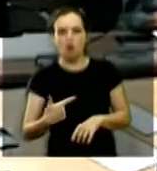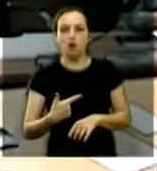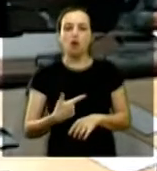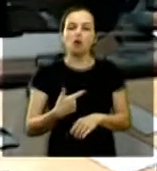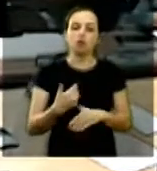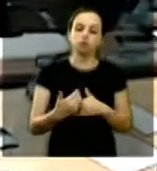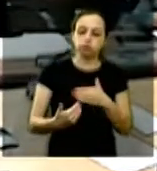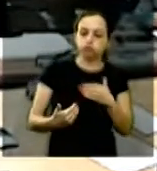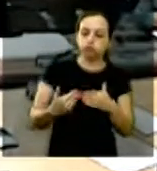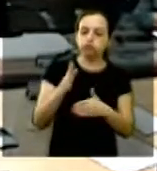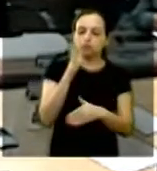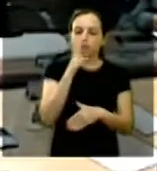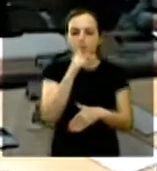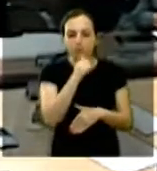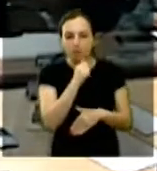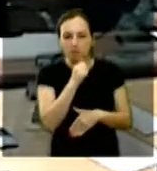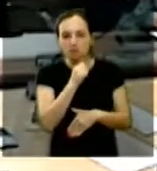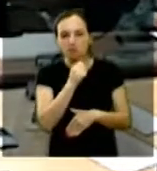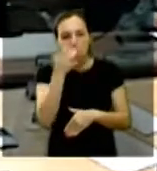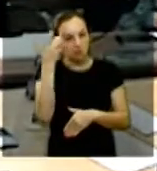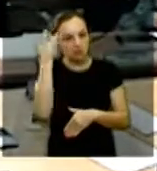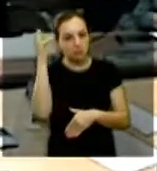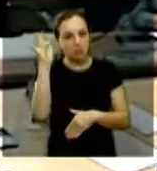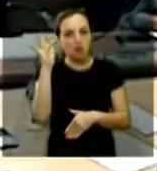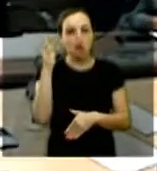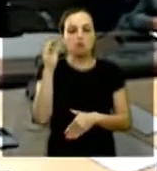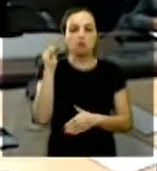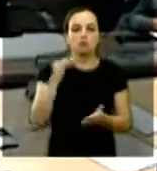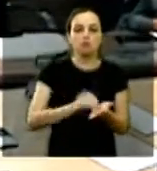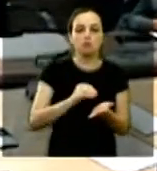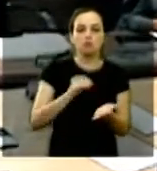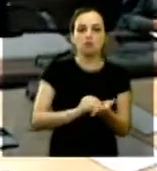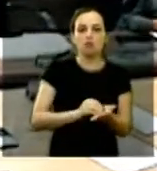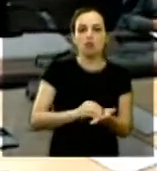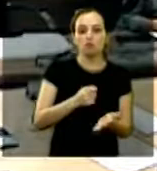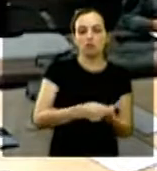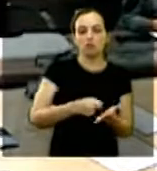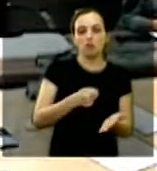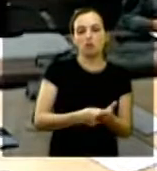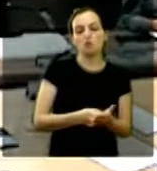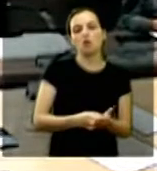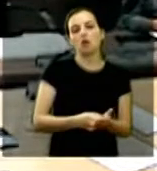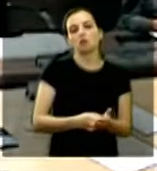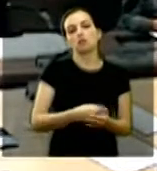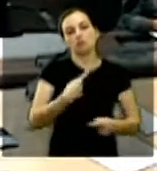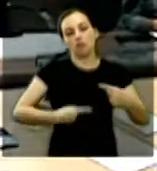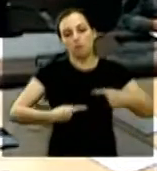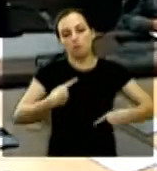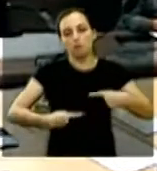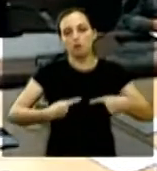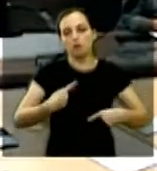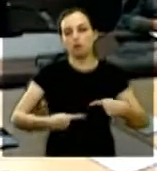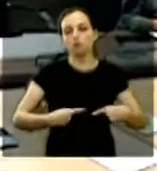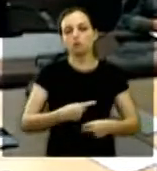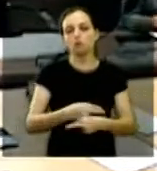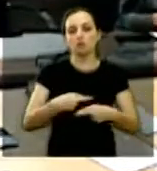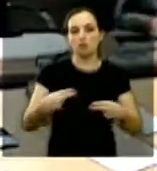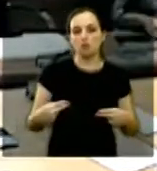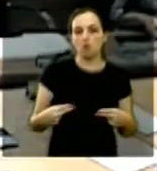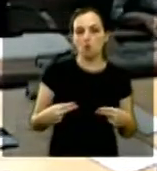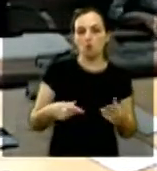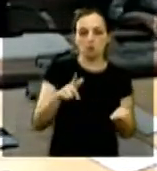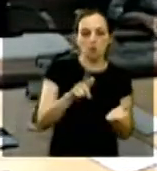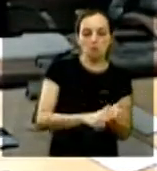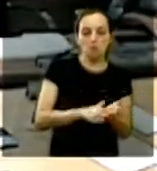a gente não sabe se é incompetência se é má vontade se é questão política eu sei que a coisa não sai do papel